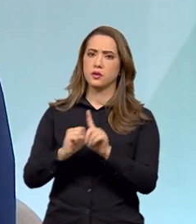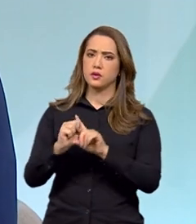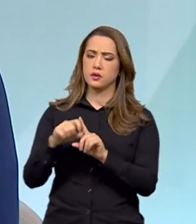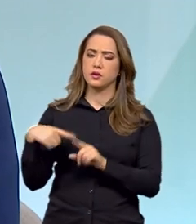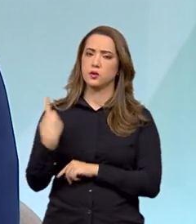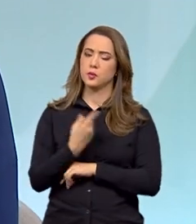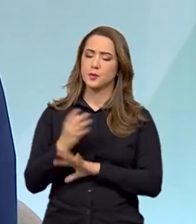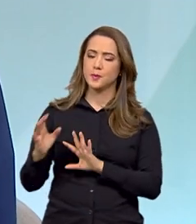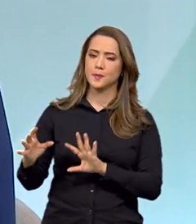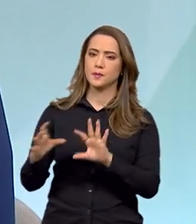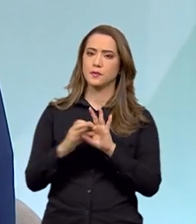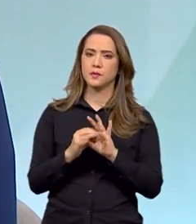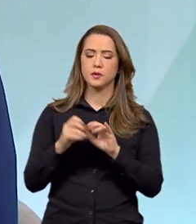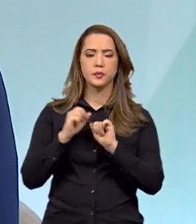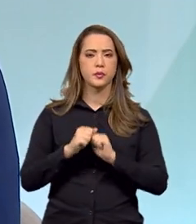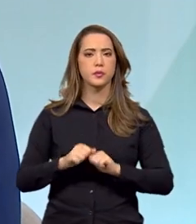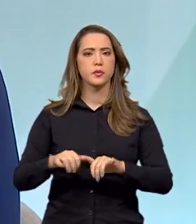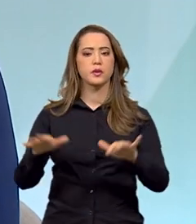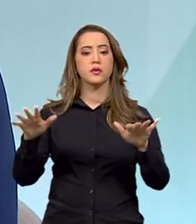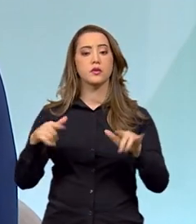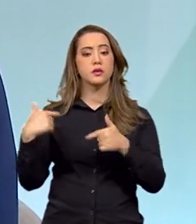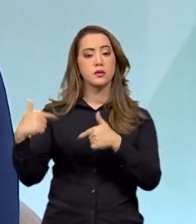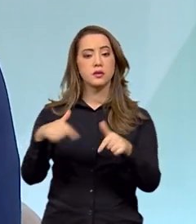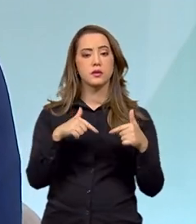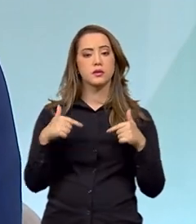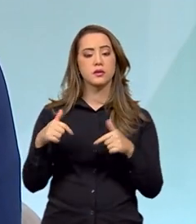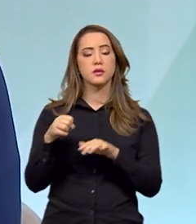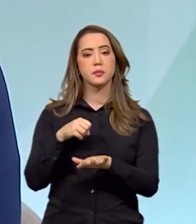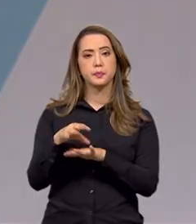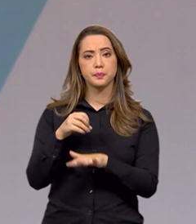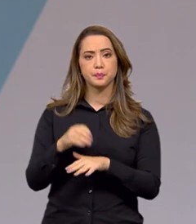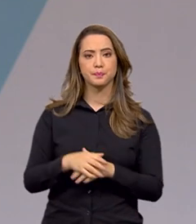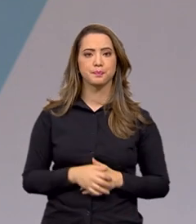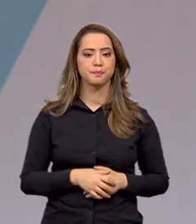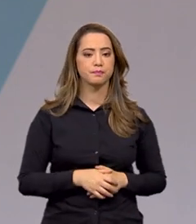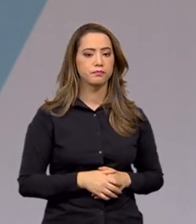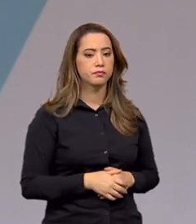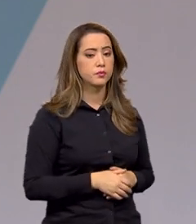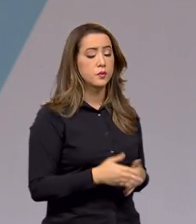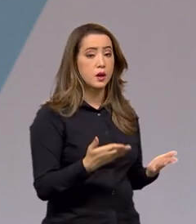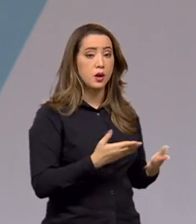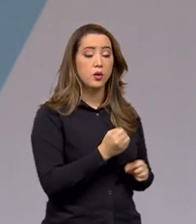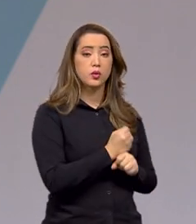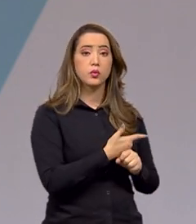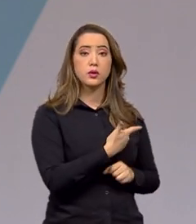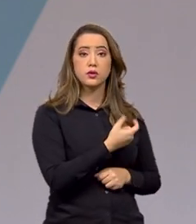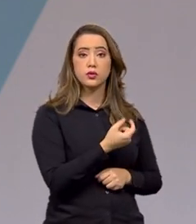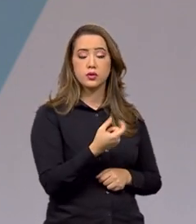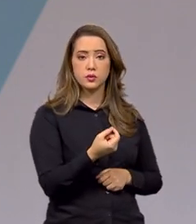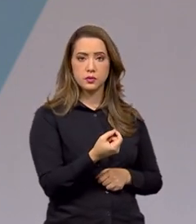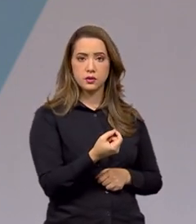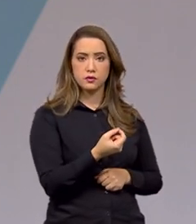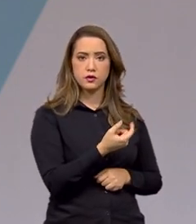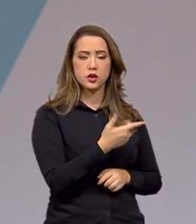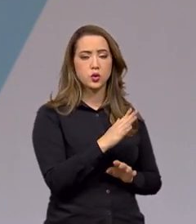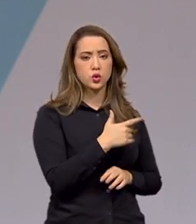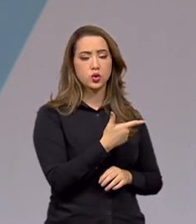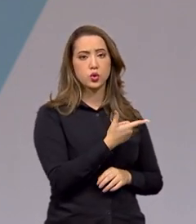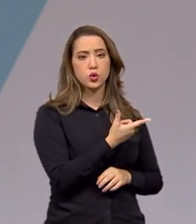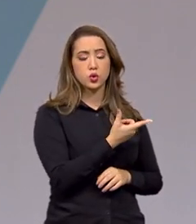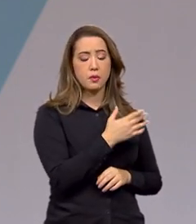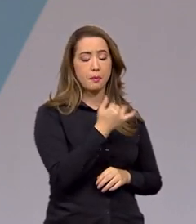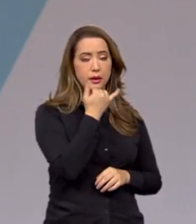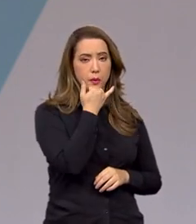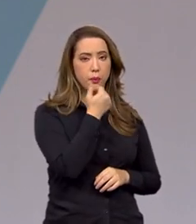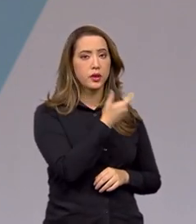nossas parcerias, para a disseminação dessas ações e dessas informações. Agora, em 2020, em 2021, perdão,